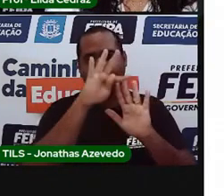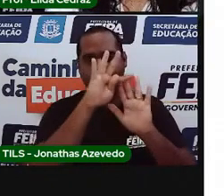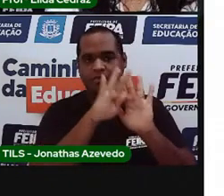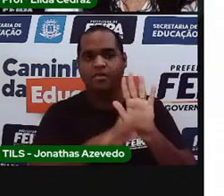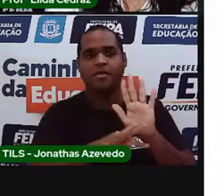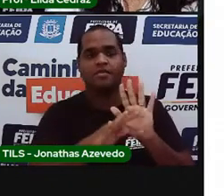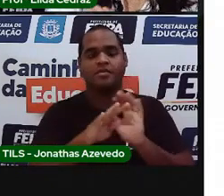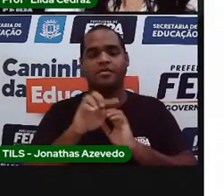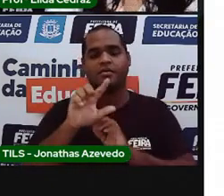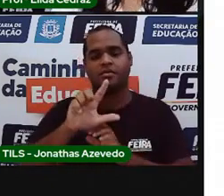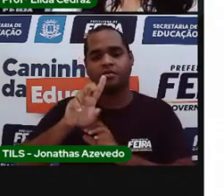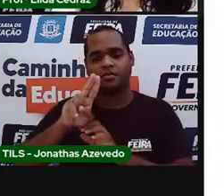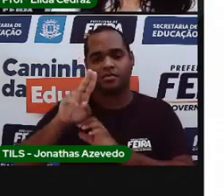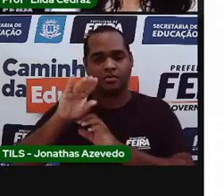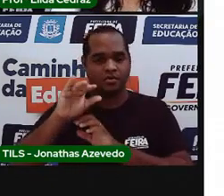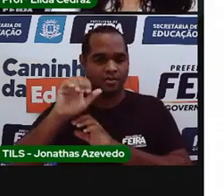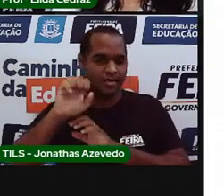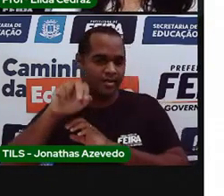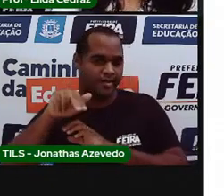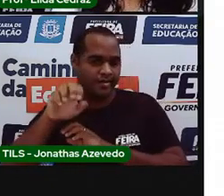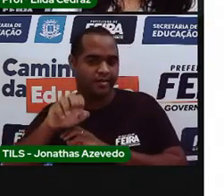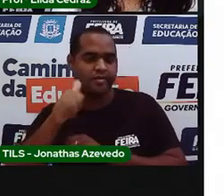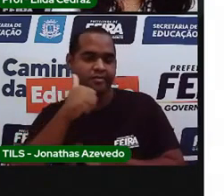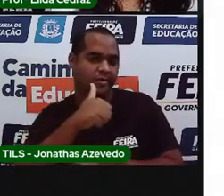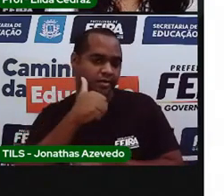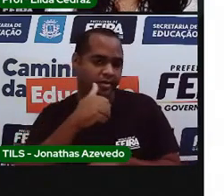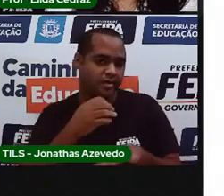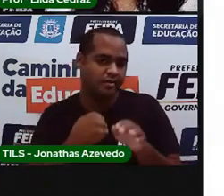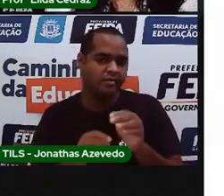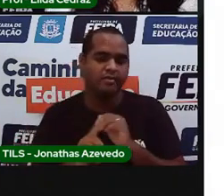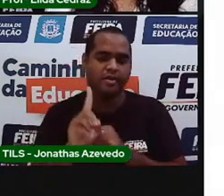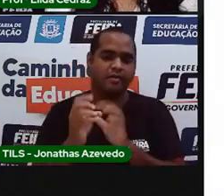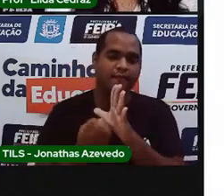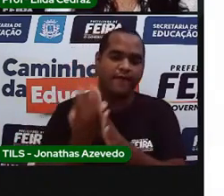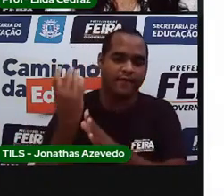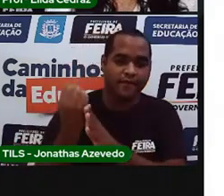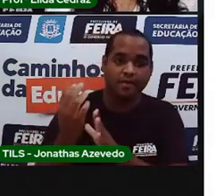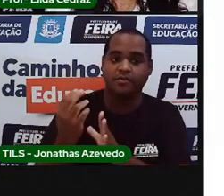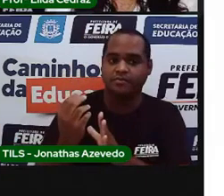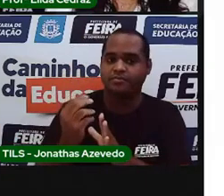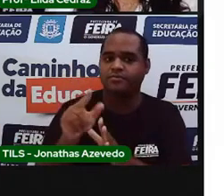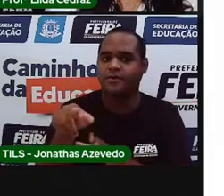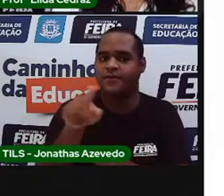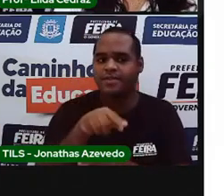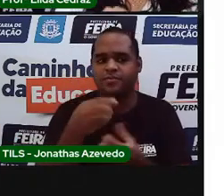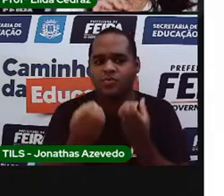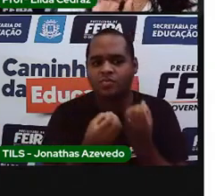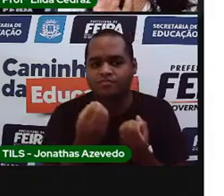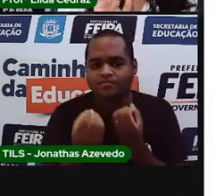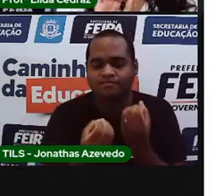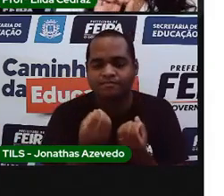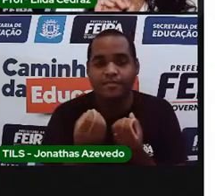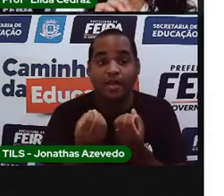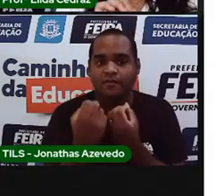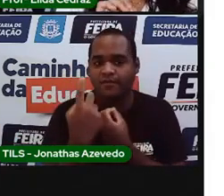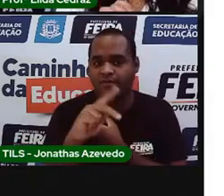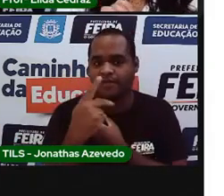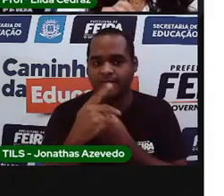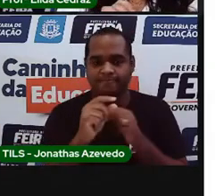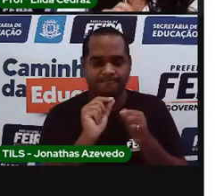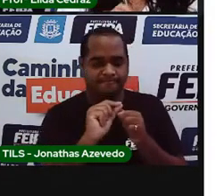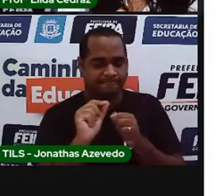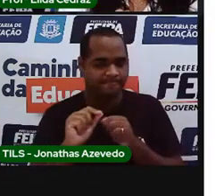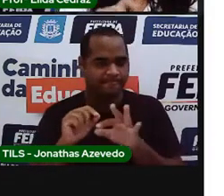de Luciene Tognetta. Certo? E aí, o que é que você vai fazer? Você vai fazer